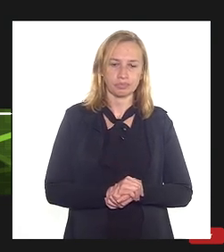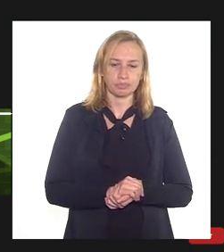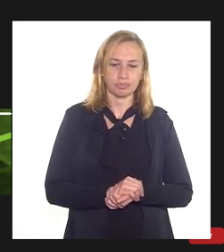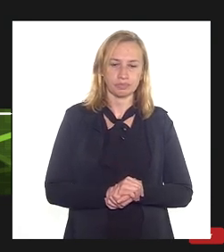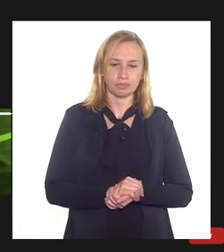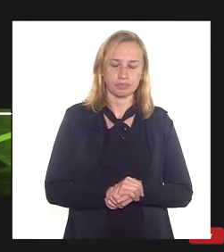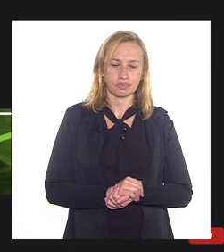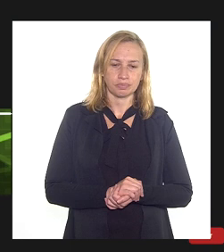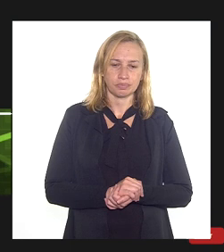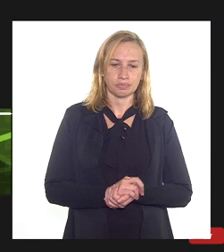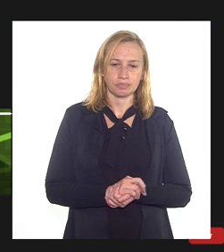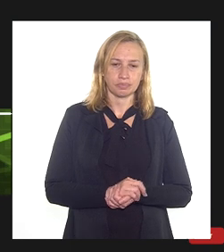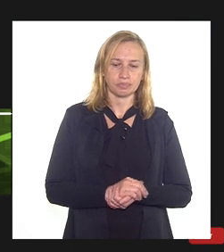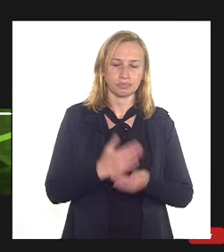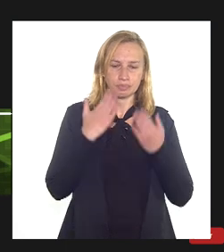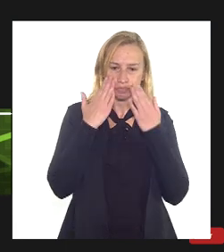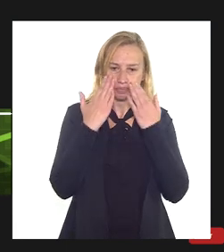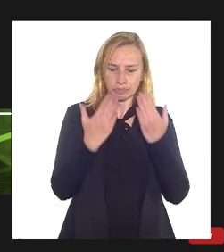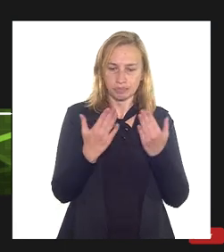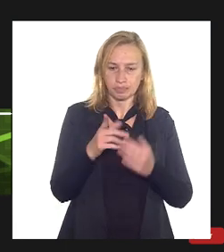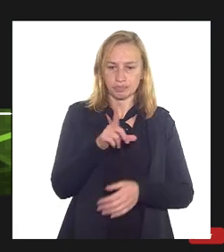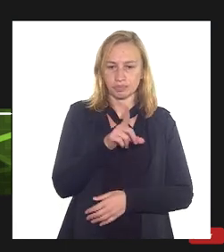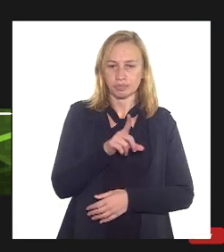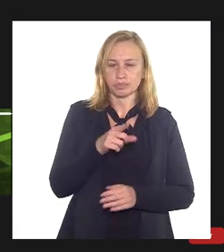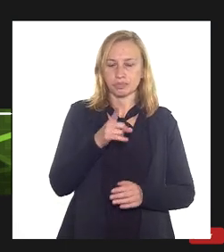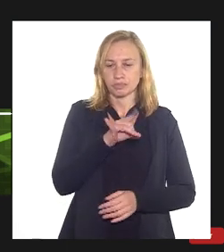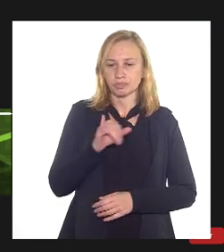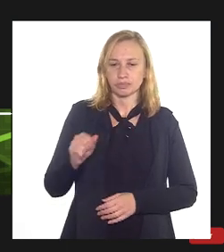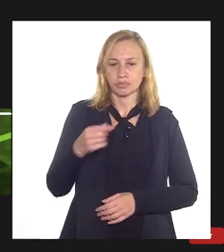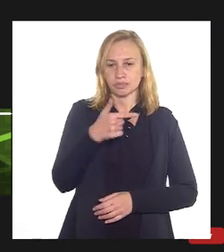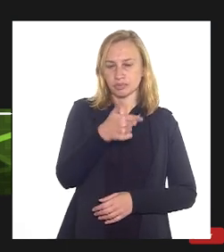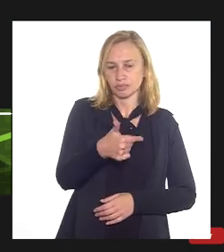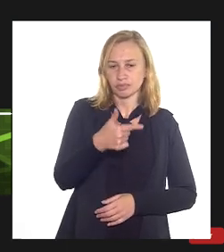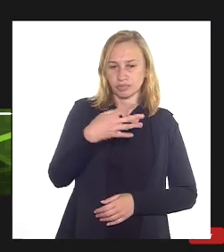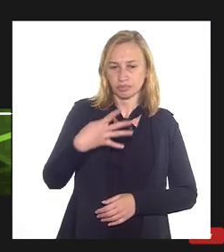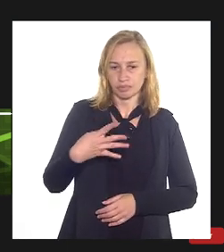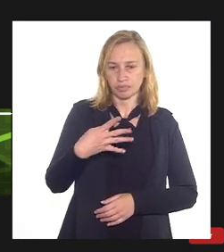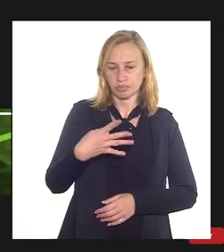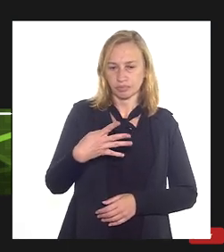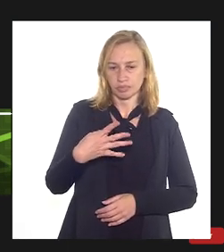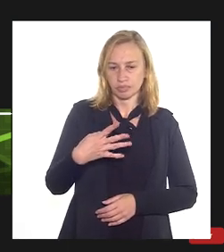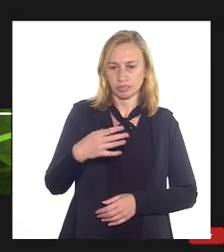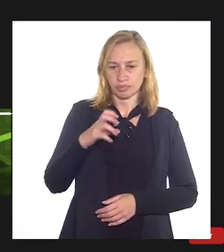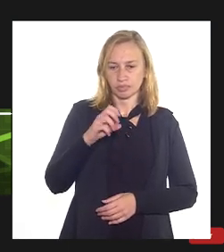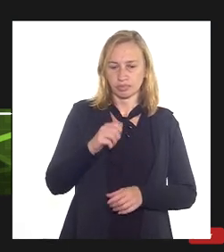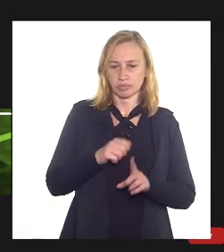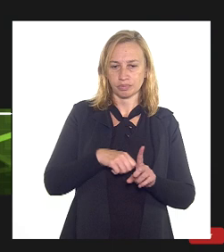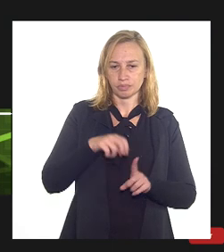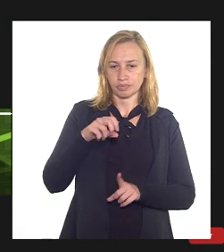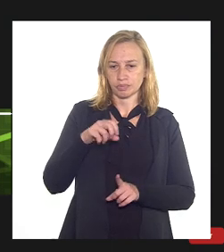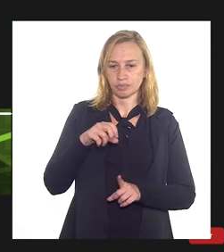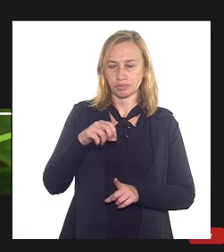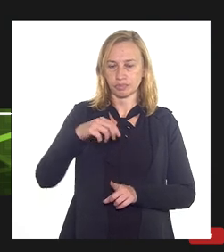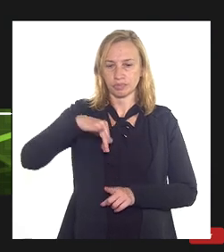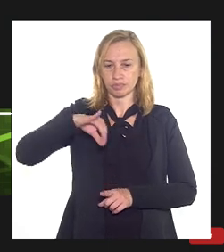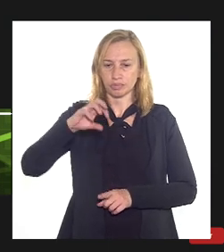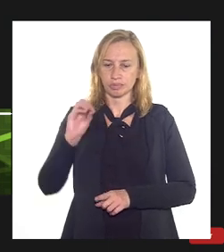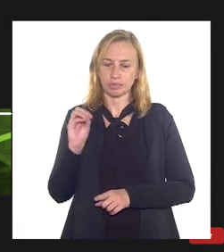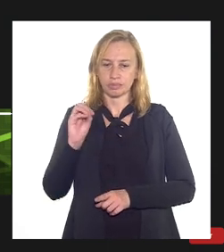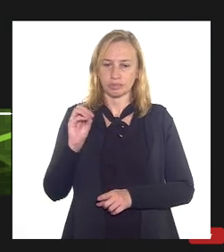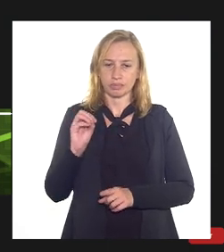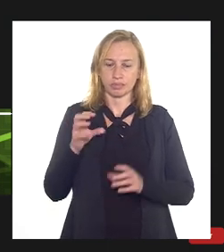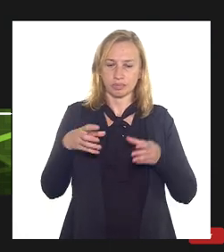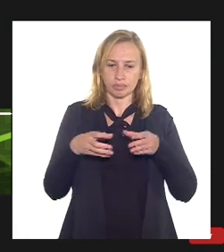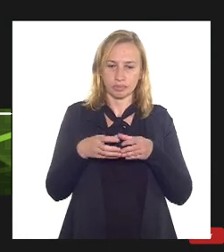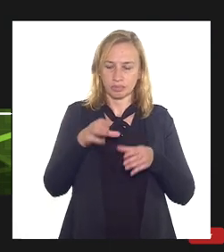Na apresentação realizada no dia 24 de 5, a esta mesma CPI, a Petrobras,